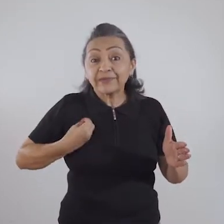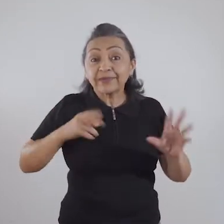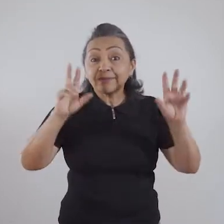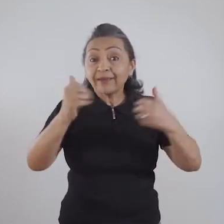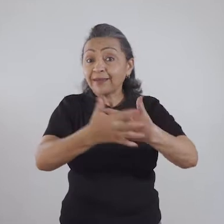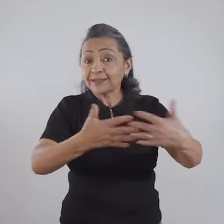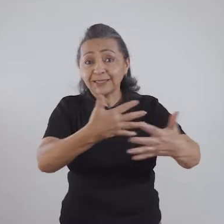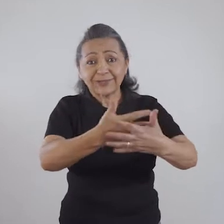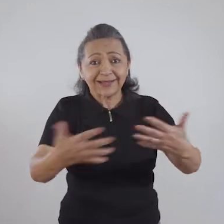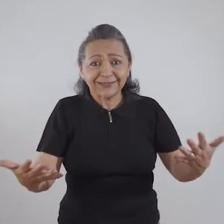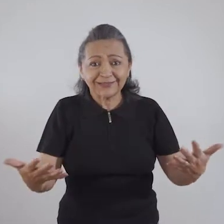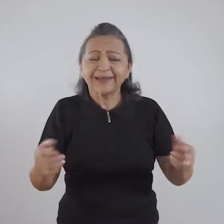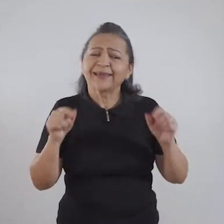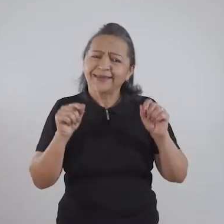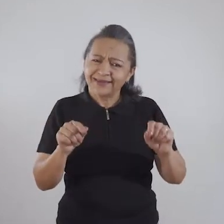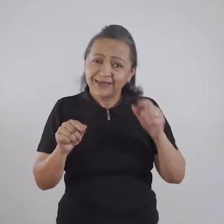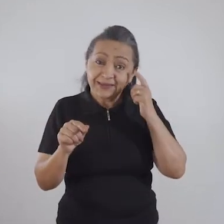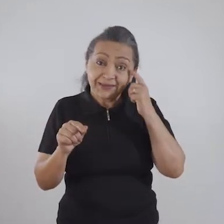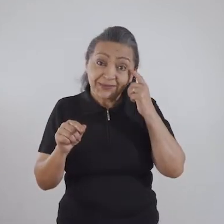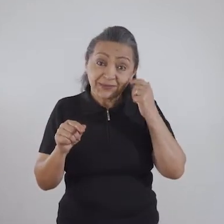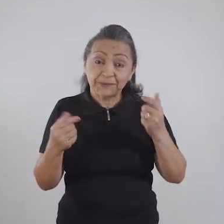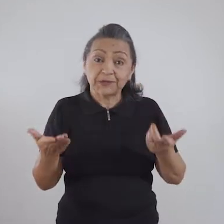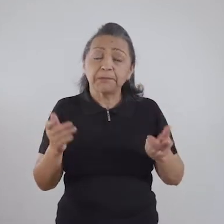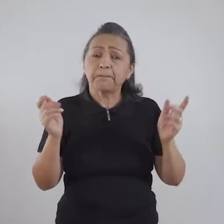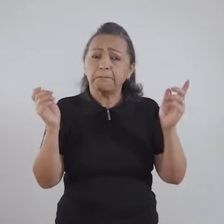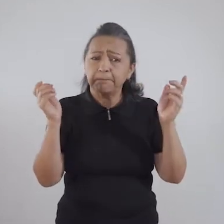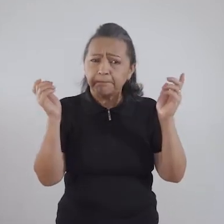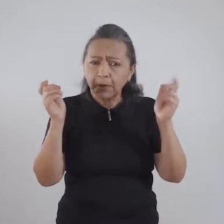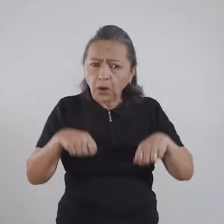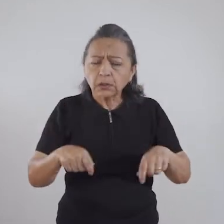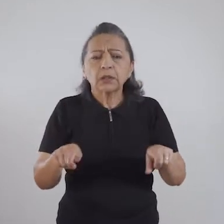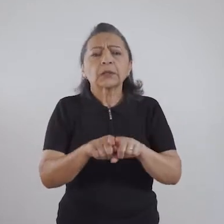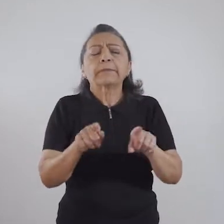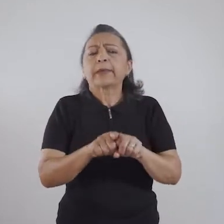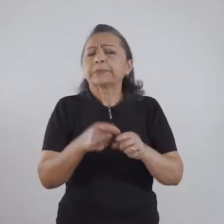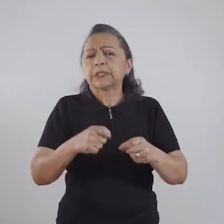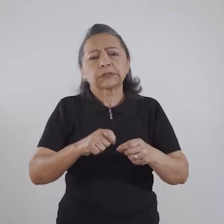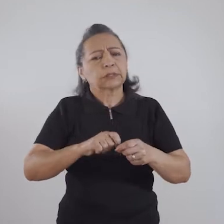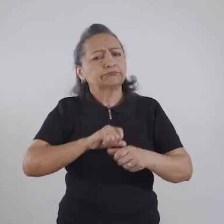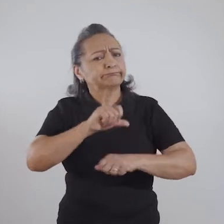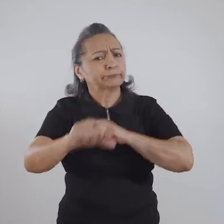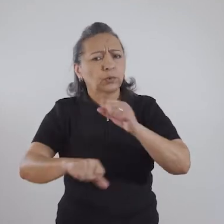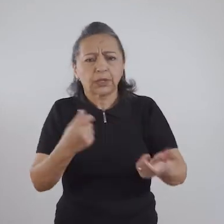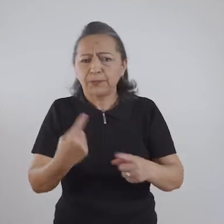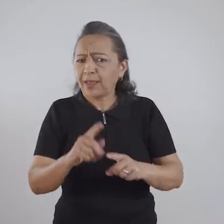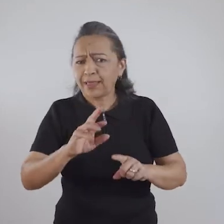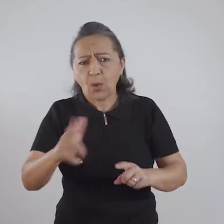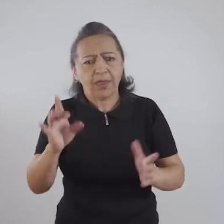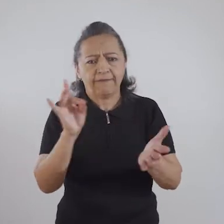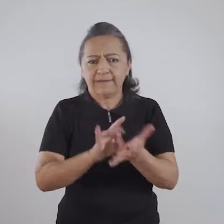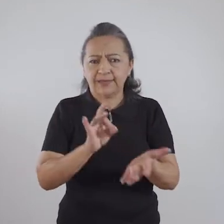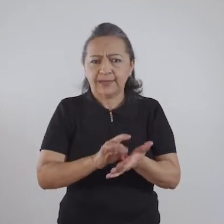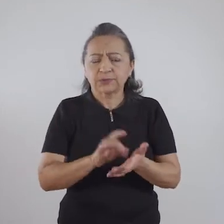E isso a gente pode e é, e pode e deve desconstruir, porque isso não é uma verdade. O que eu posso